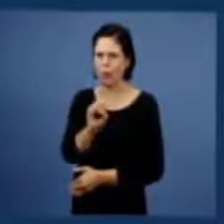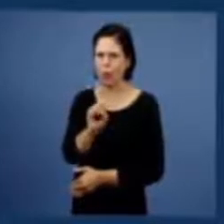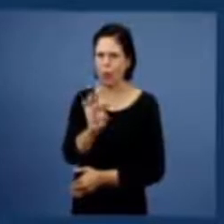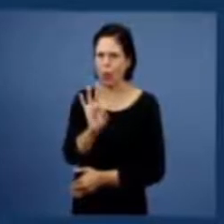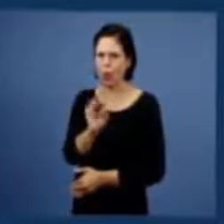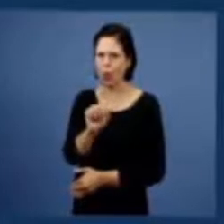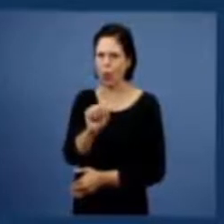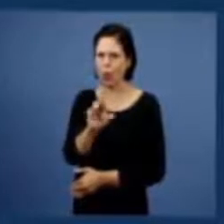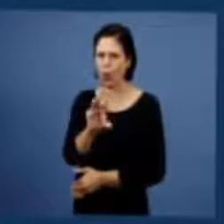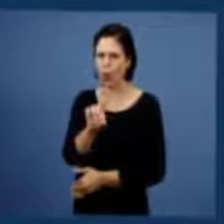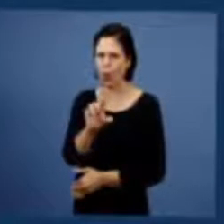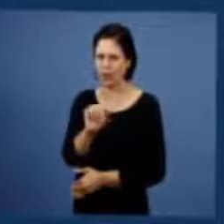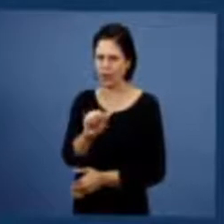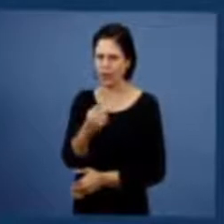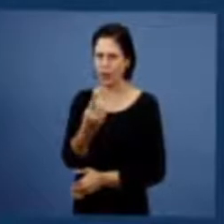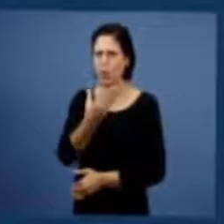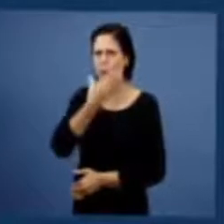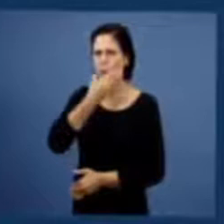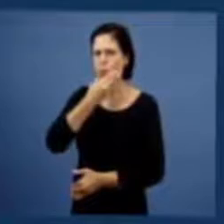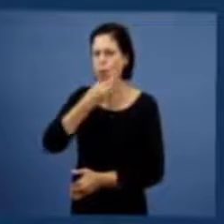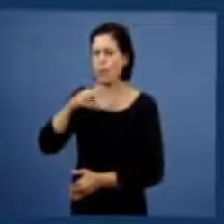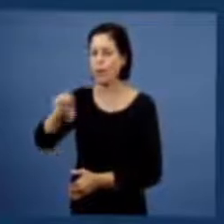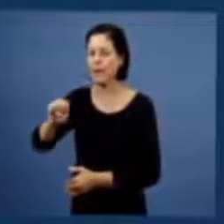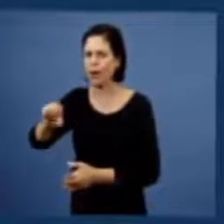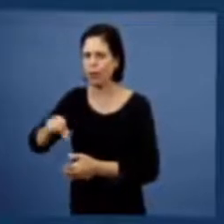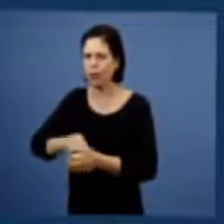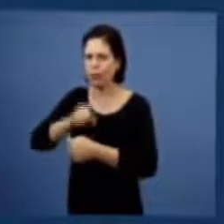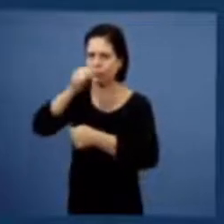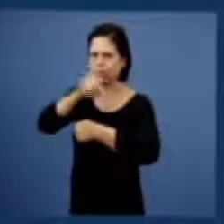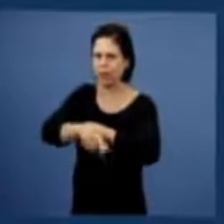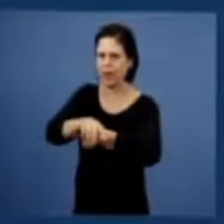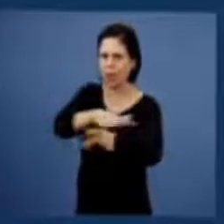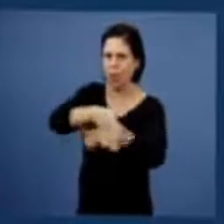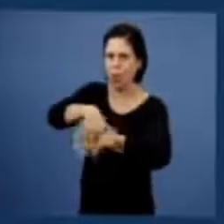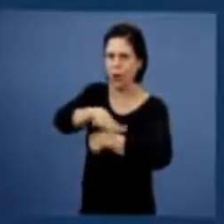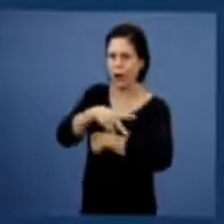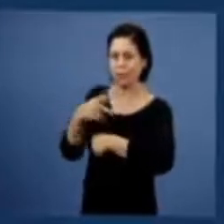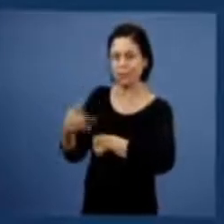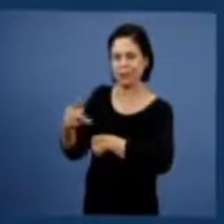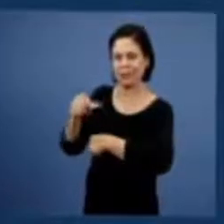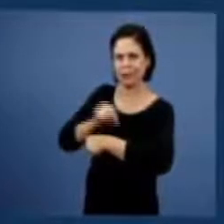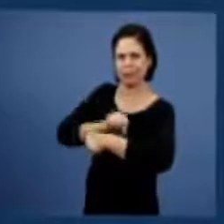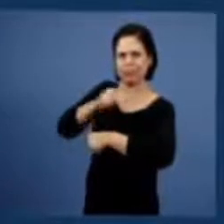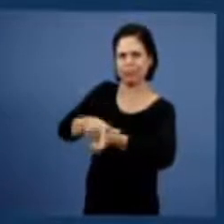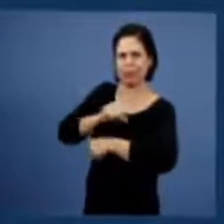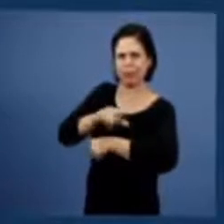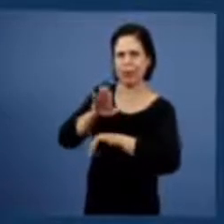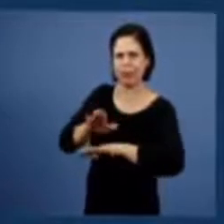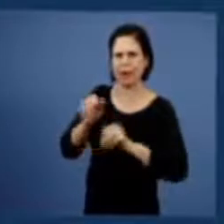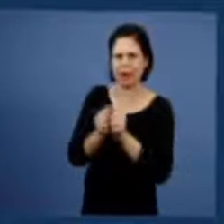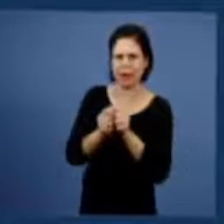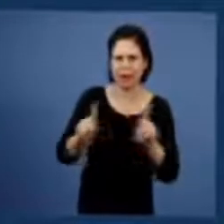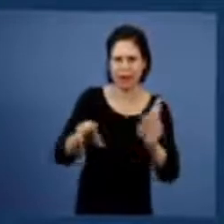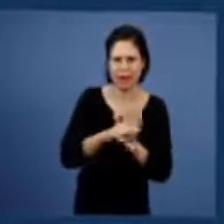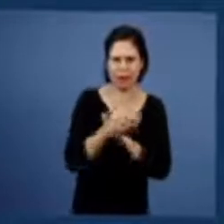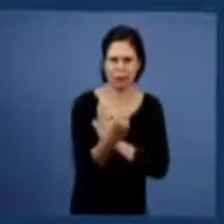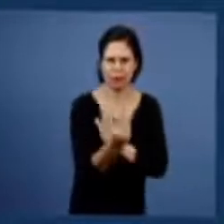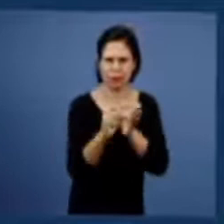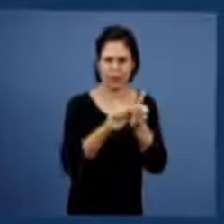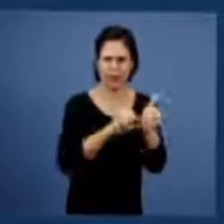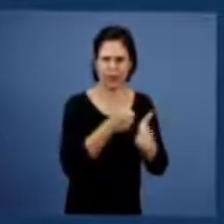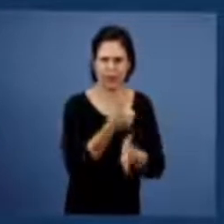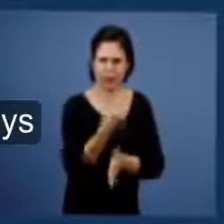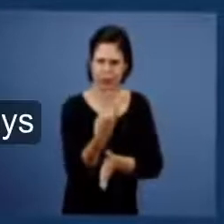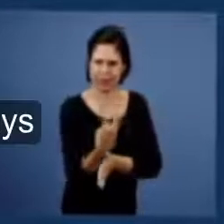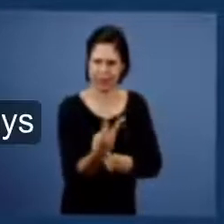homem pegando dele semeou no seu campo mas lá em Apocalipse capítulo 2 verso 13 nós vamos